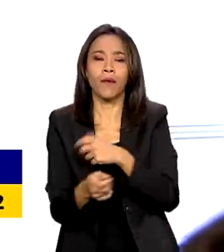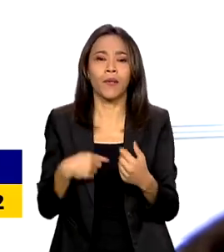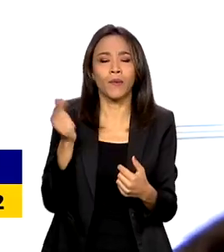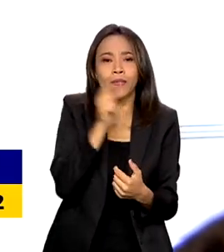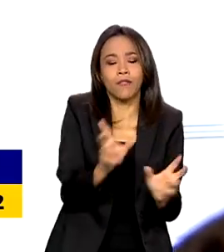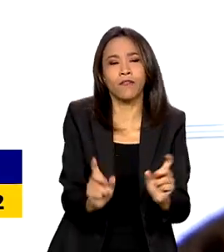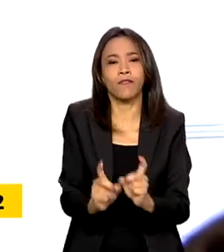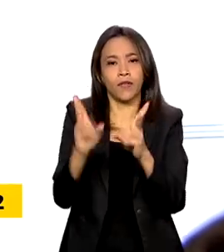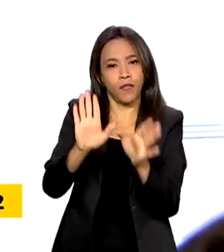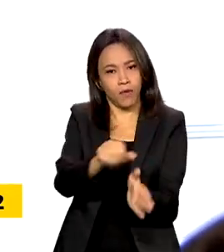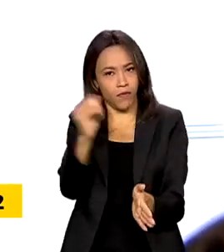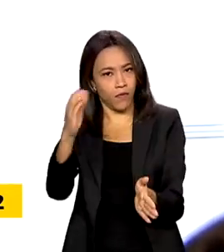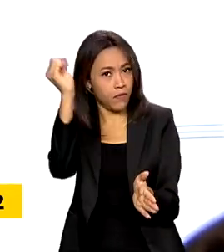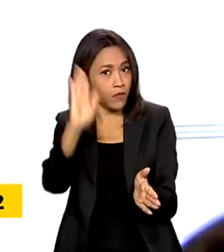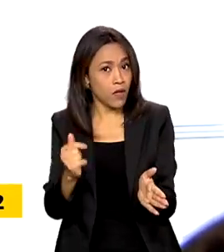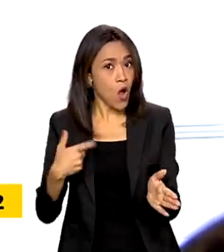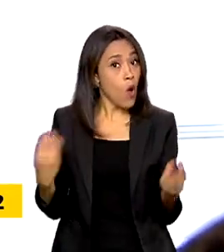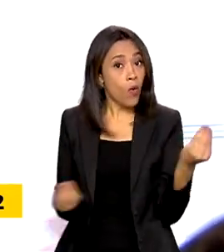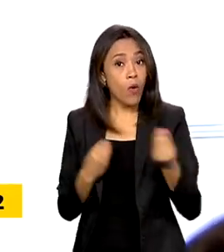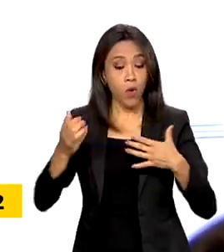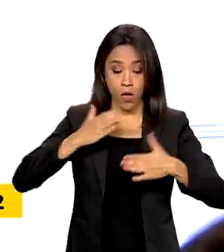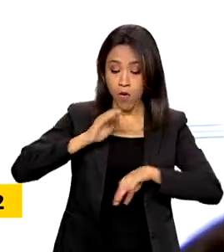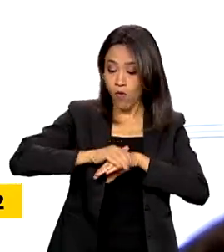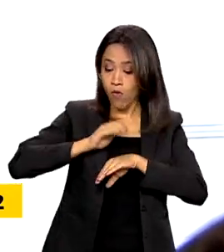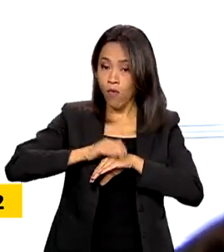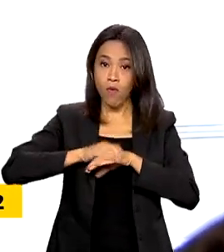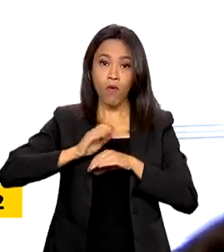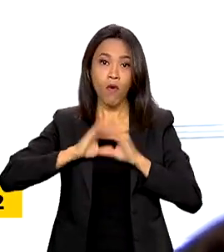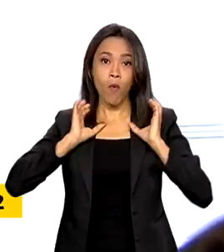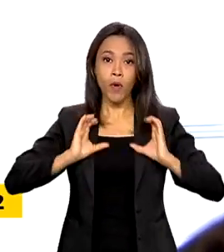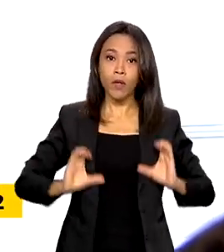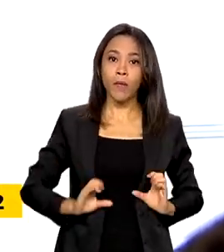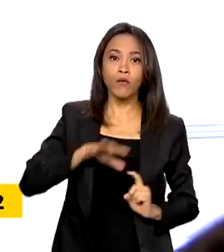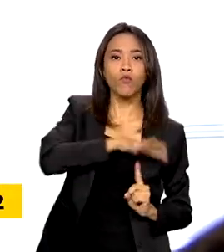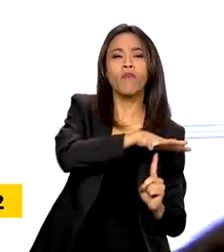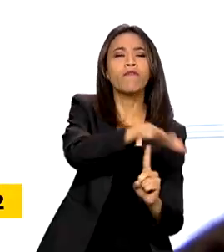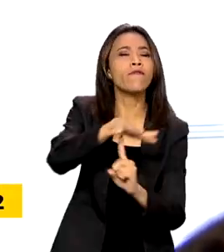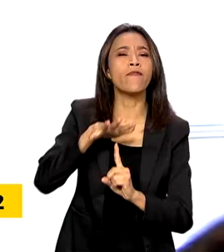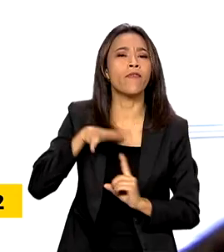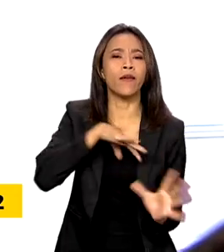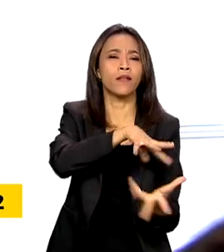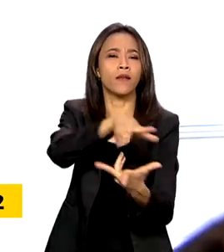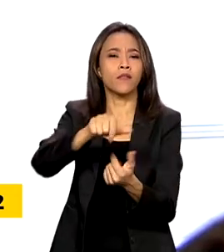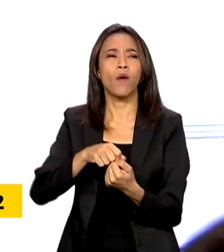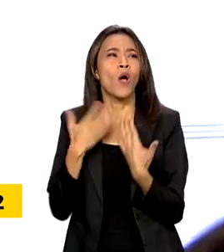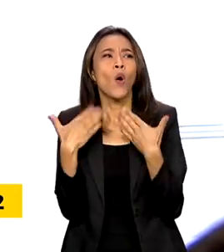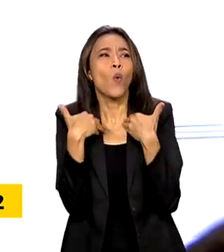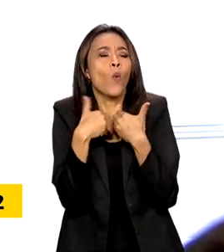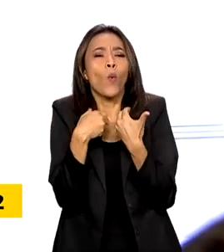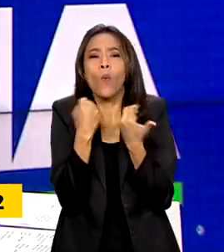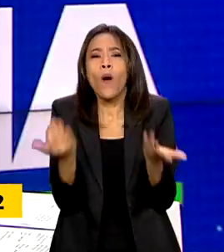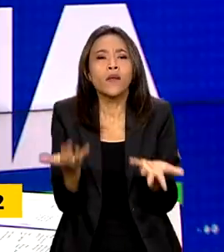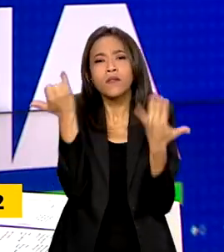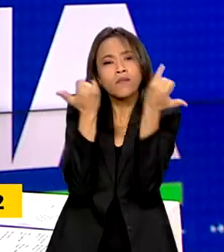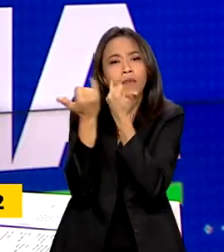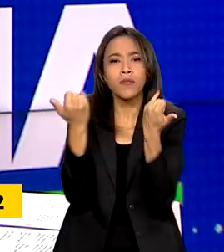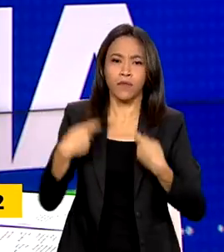exportar, como é que eu me porto numa feira internacional, que tipo de informação eu preciso ter.